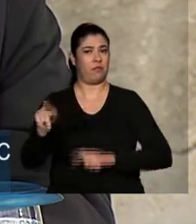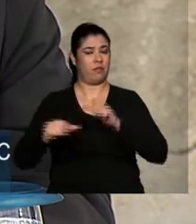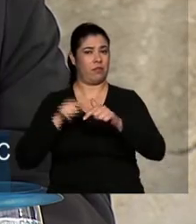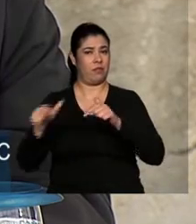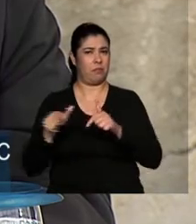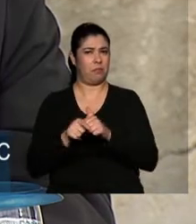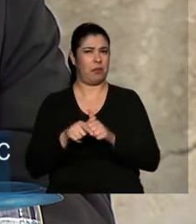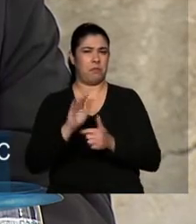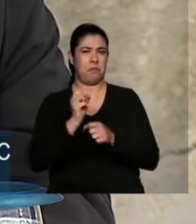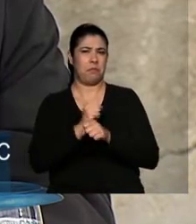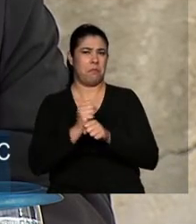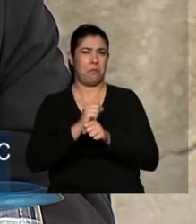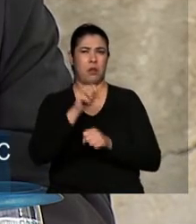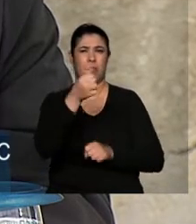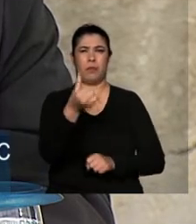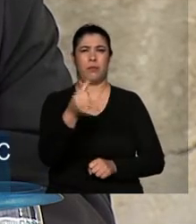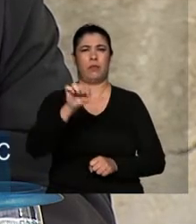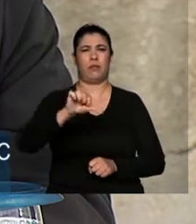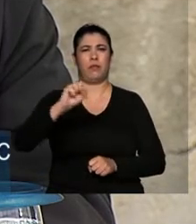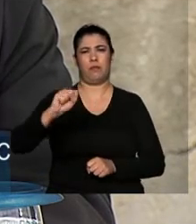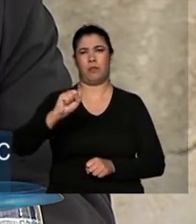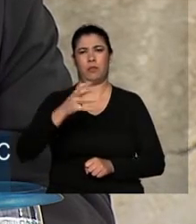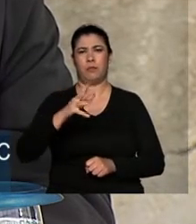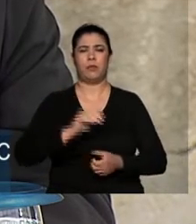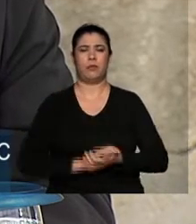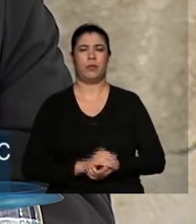Acho que era em 98, por aí.